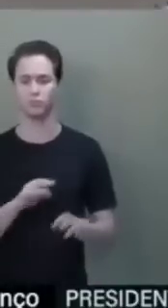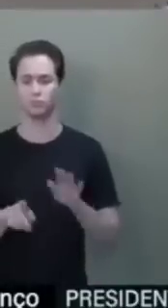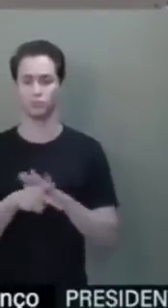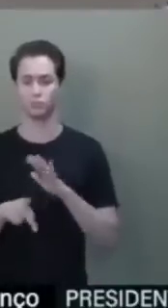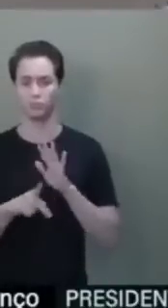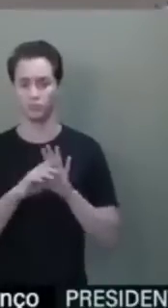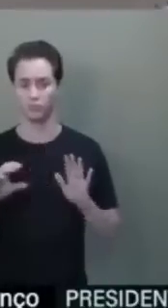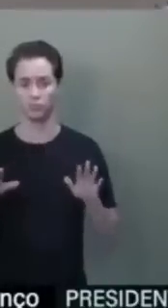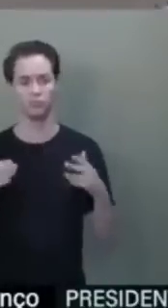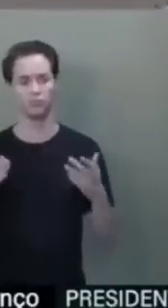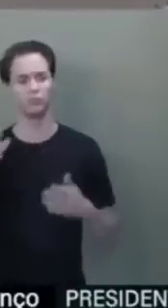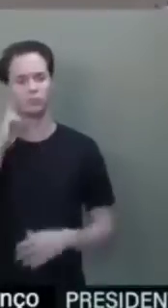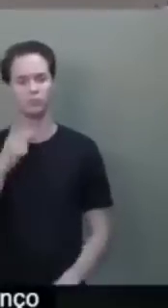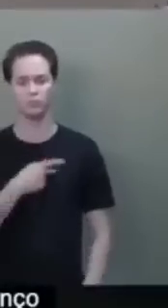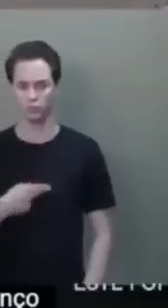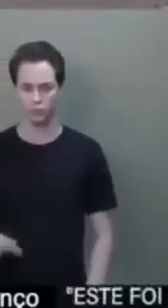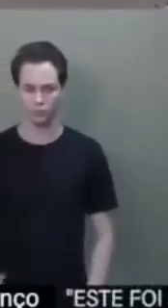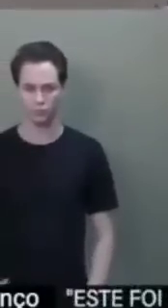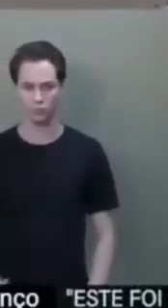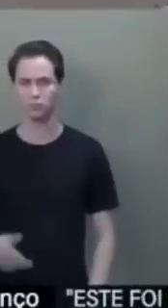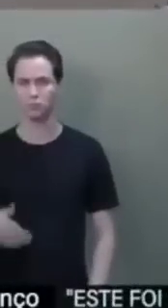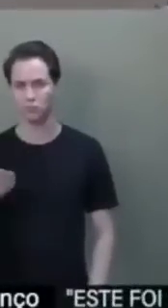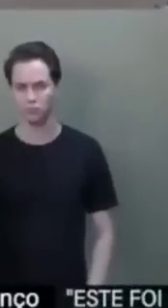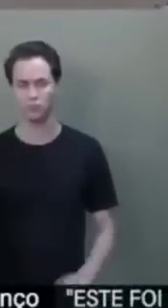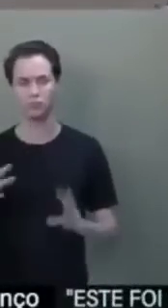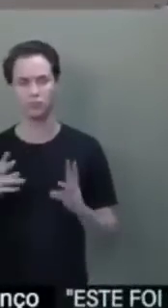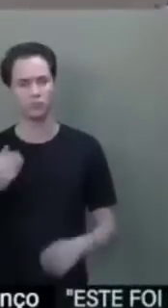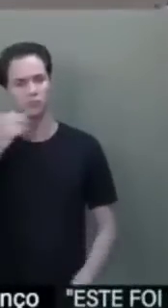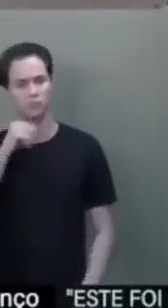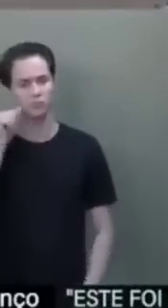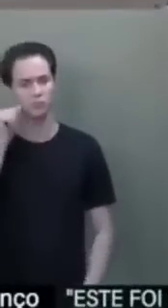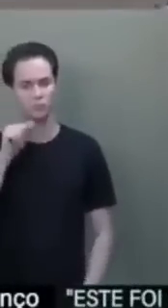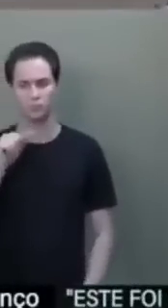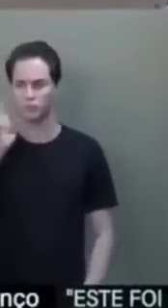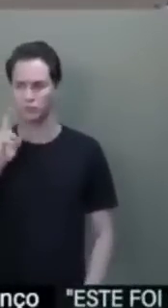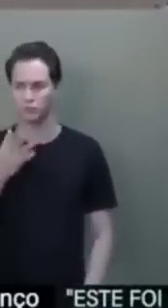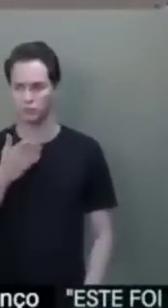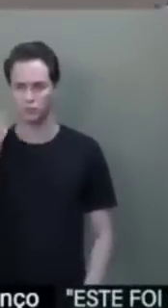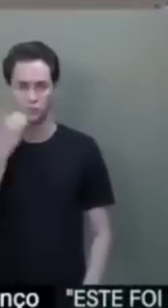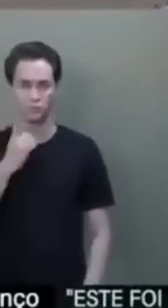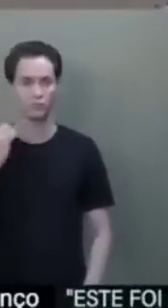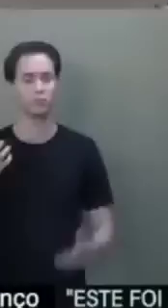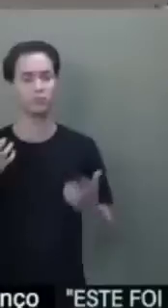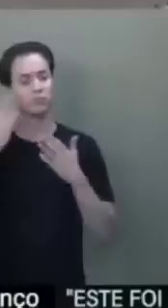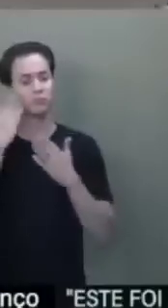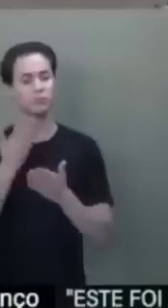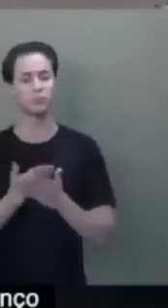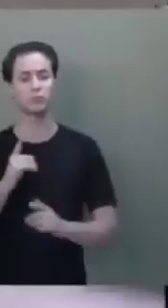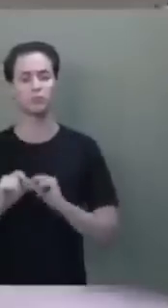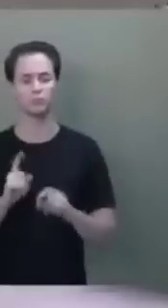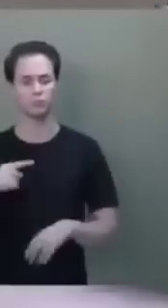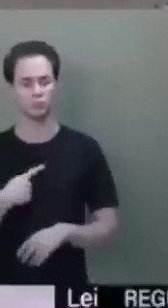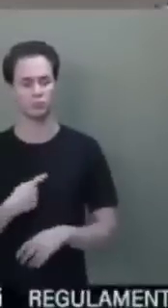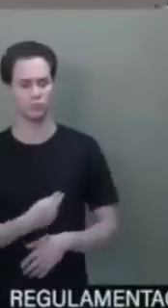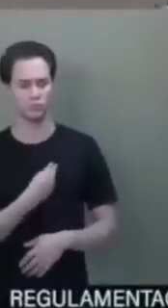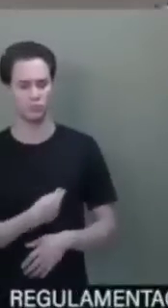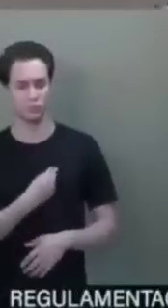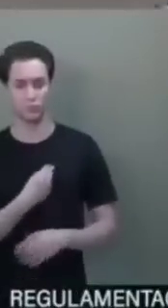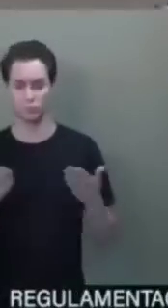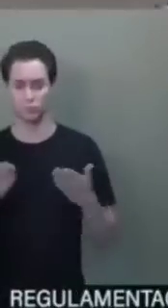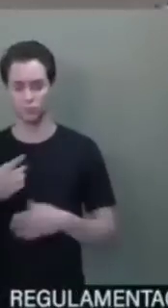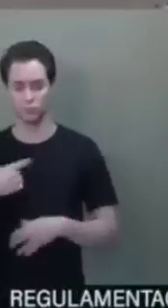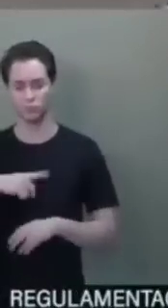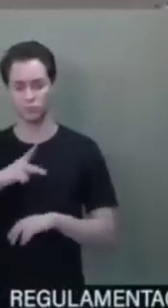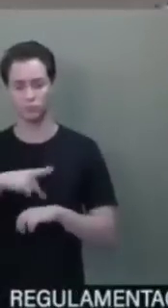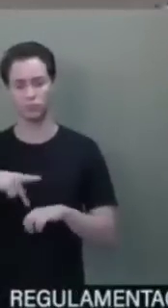PEC. Então, senhor presidente, senhoras e senhores senadores e senhores deputados, quero crer que nós estamos dotando o nosso